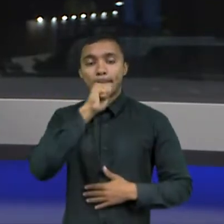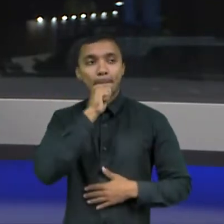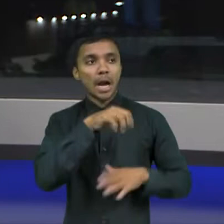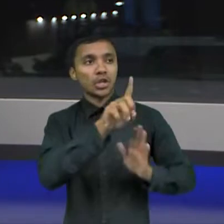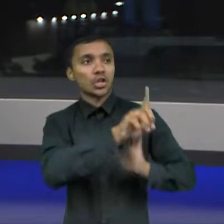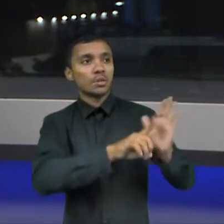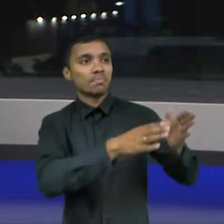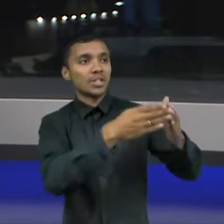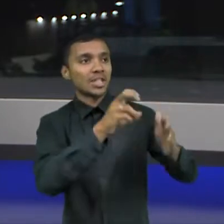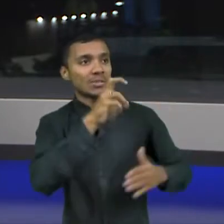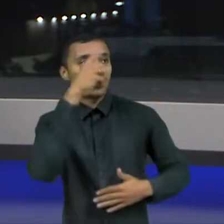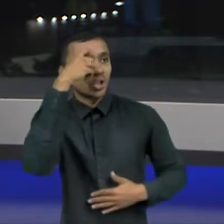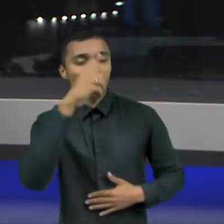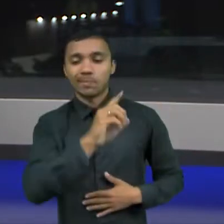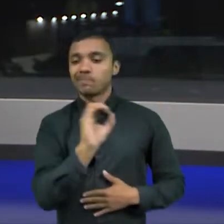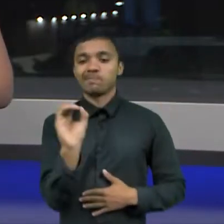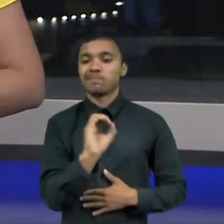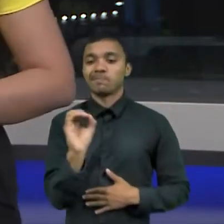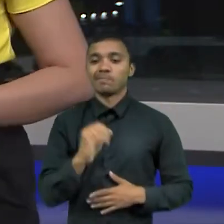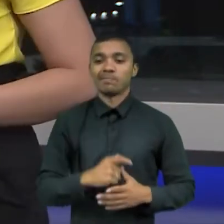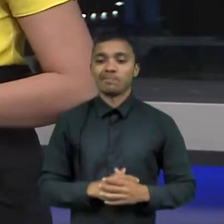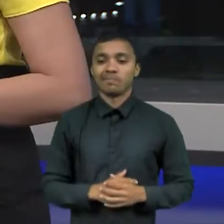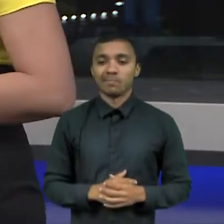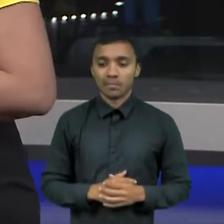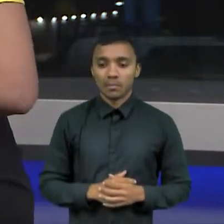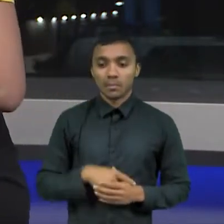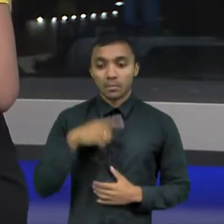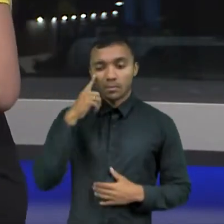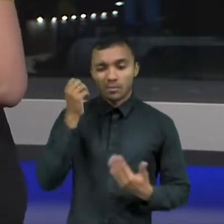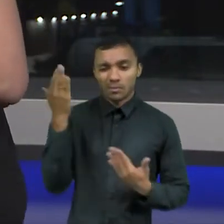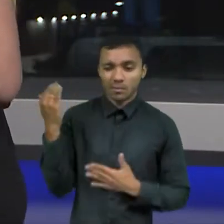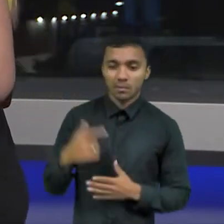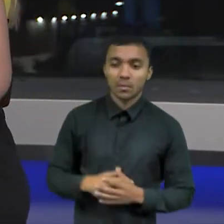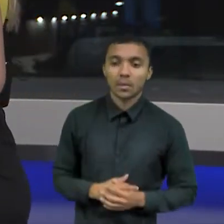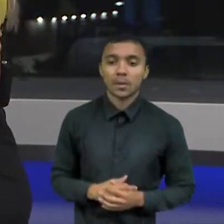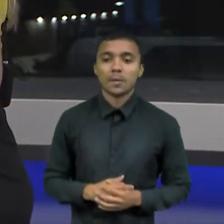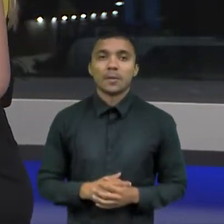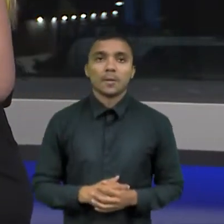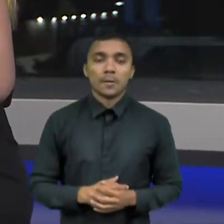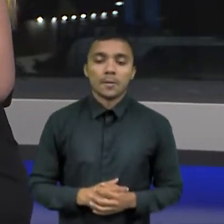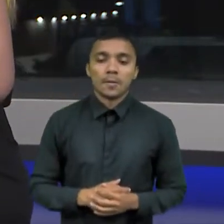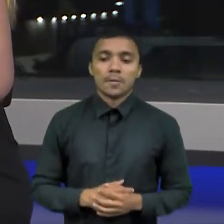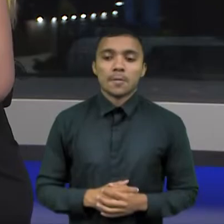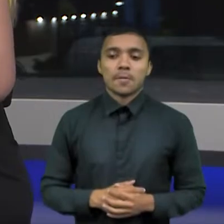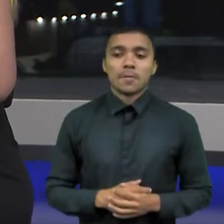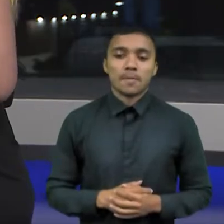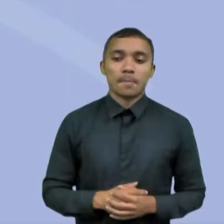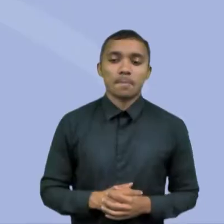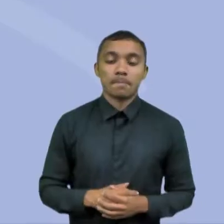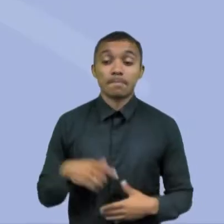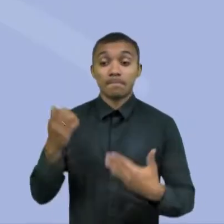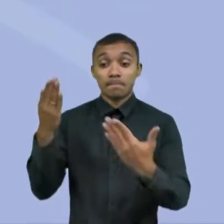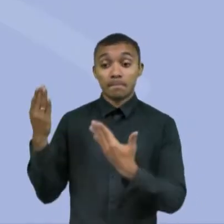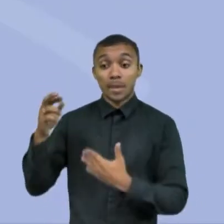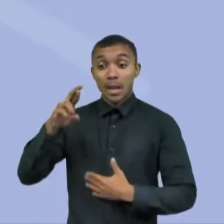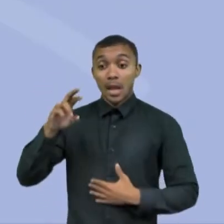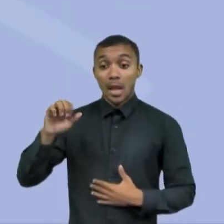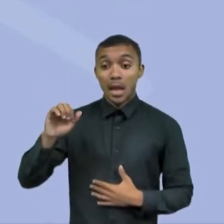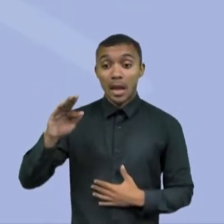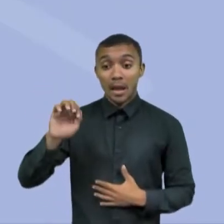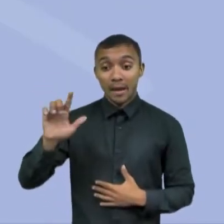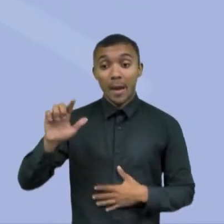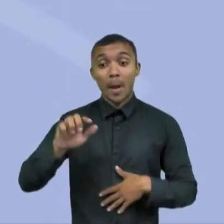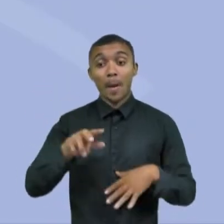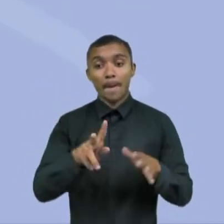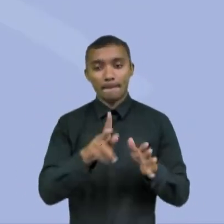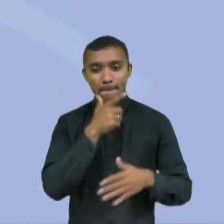licença mínima. Vamos ver juntos aqui na reportagem. O fisioterapeuta Rafael Vieira, pai da Maria Eduarda, de